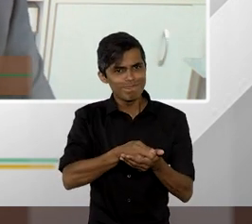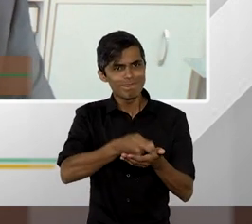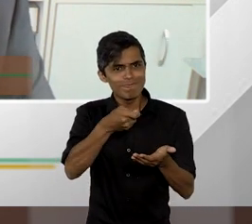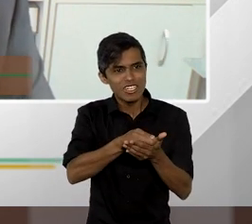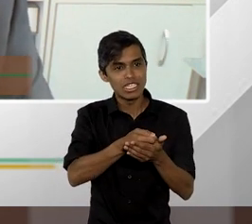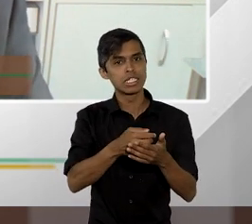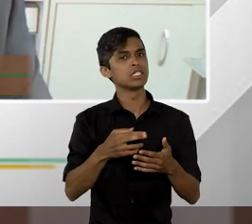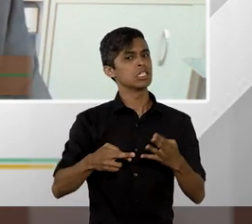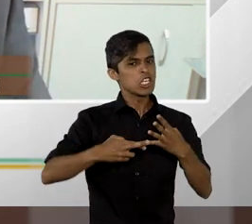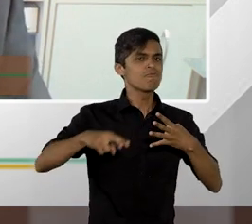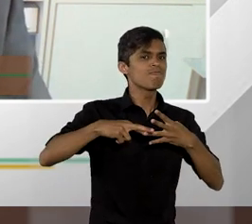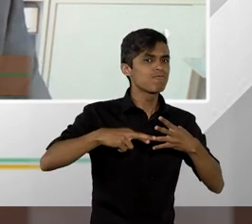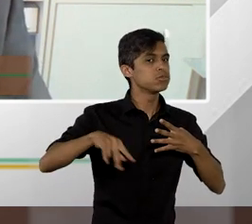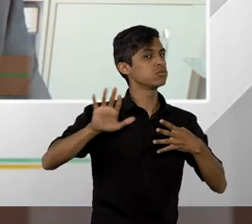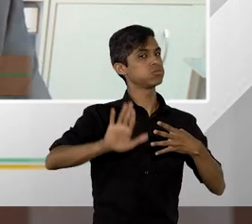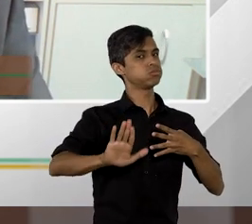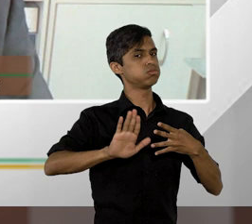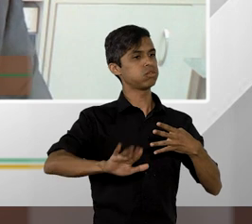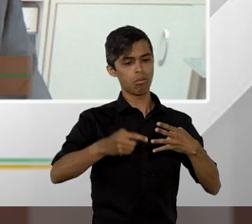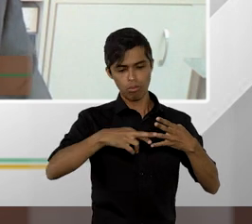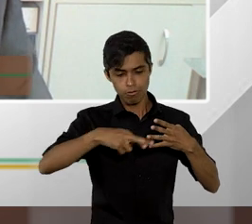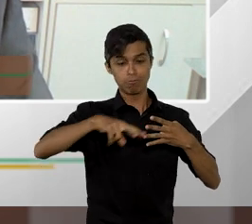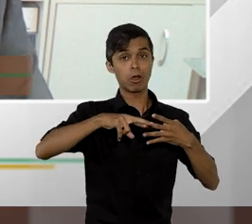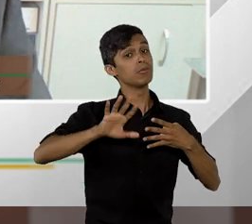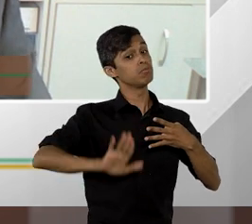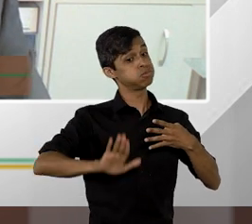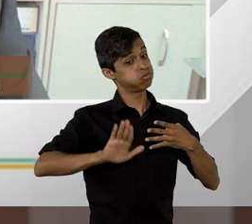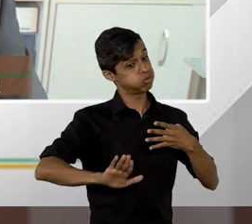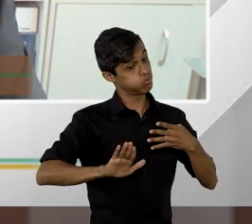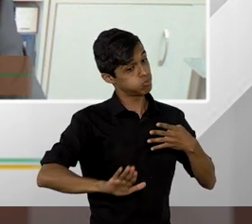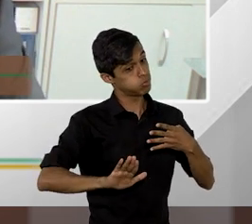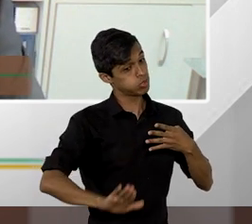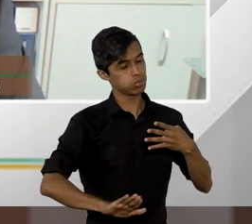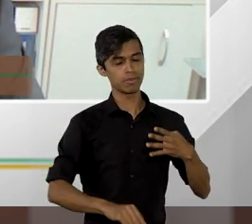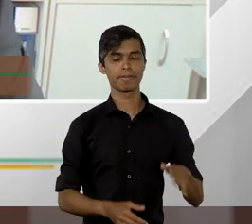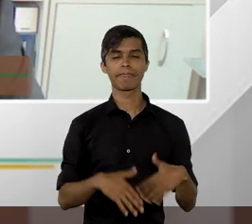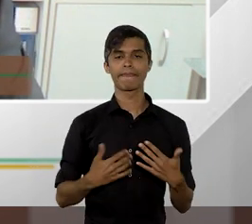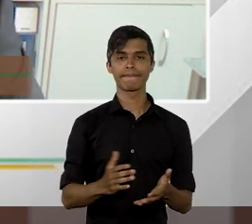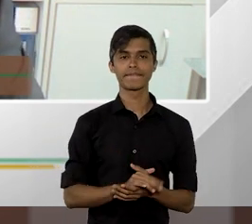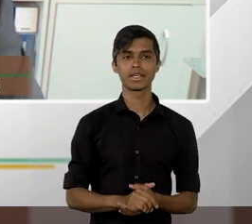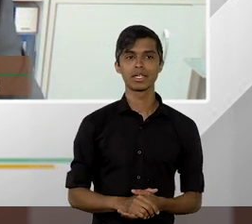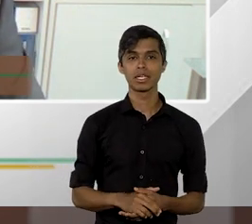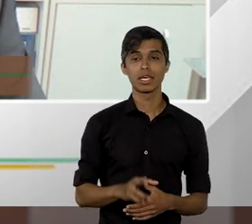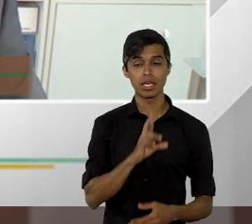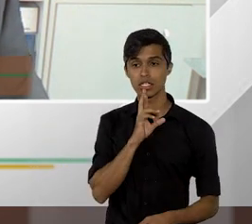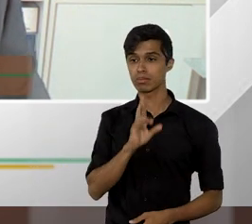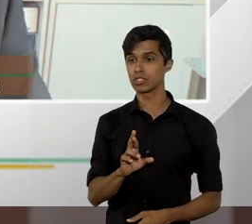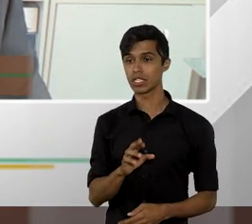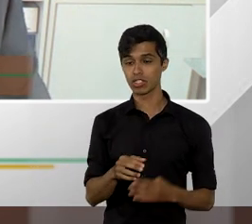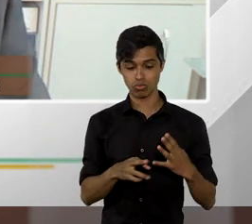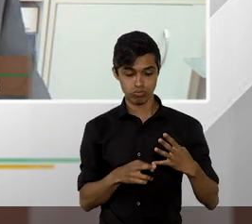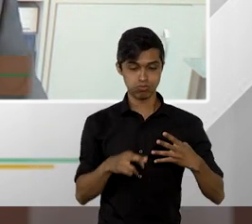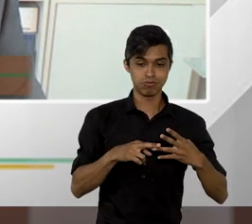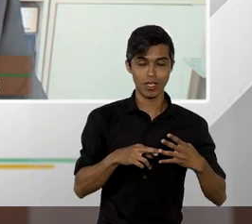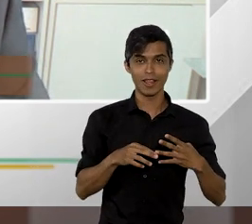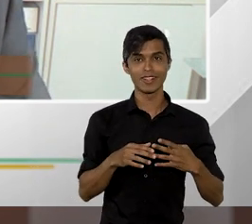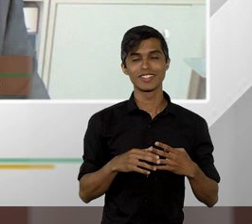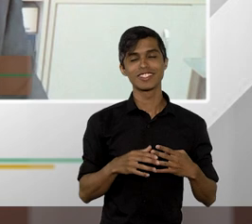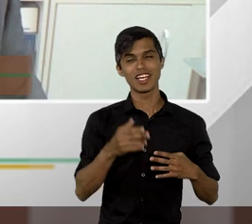impede a subida dos processos à Suprema Corte norte-americana, inclusive a negativa do certiorário é uma